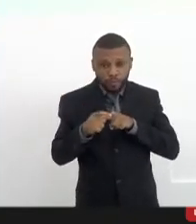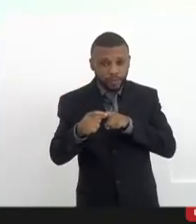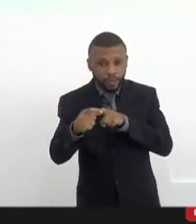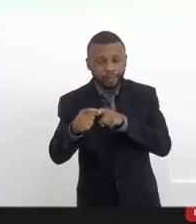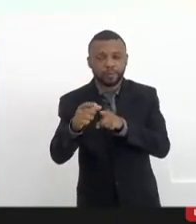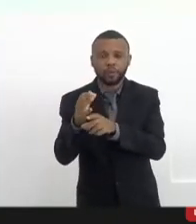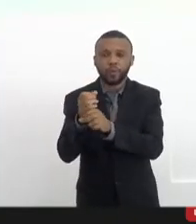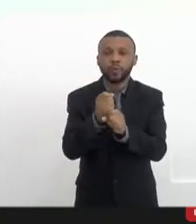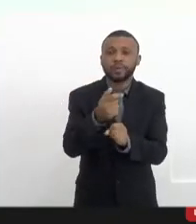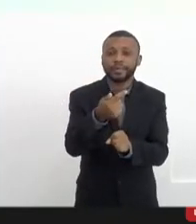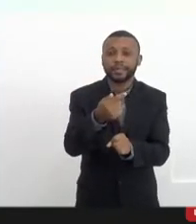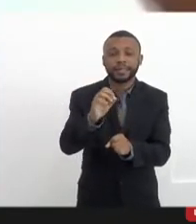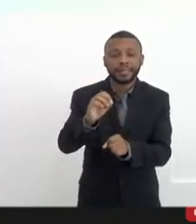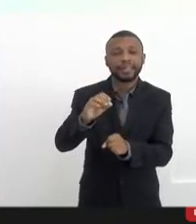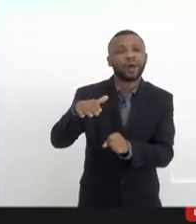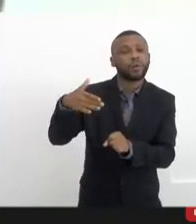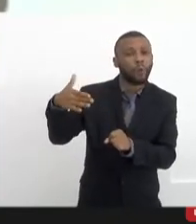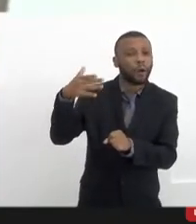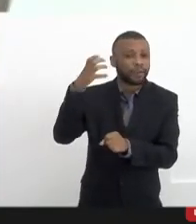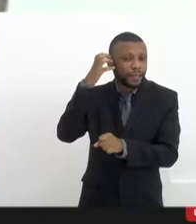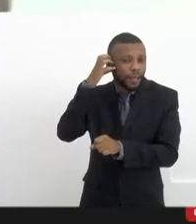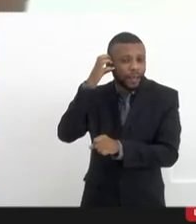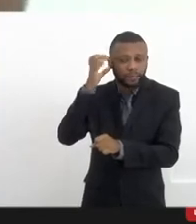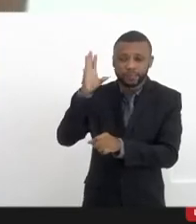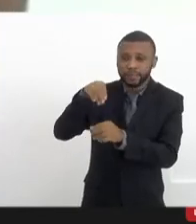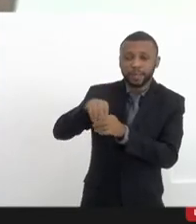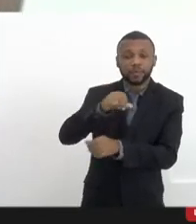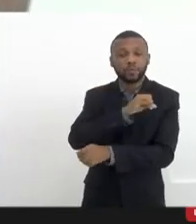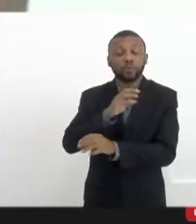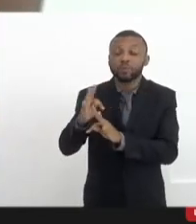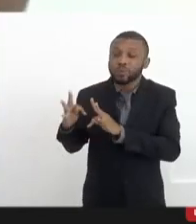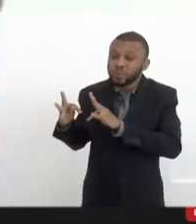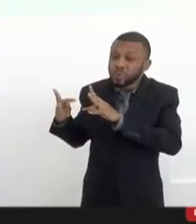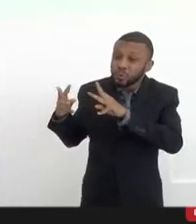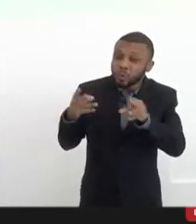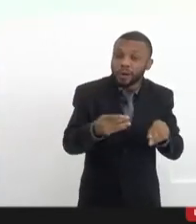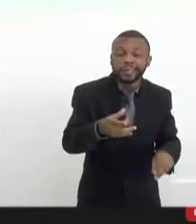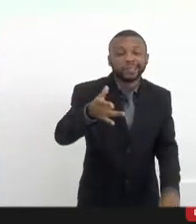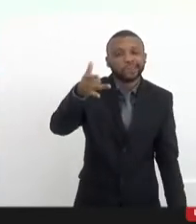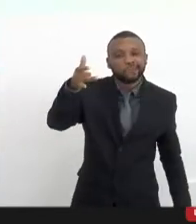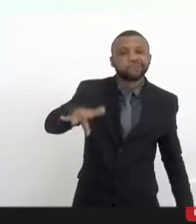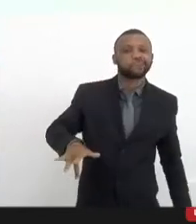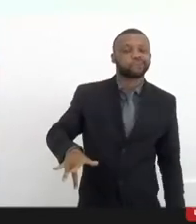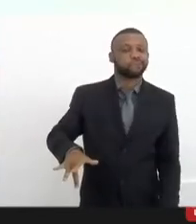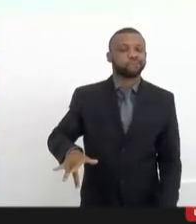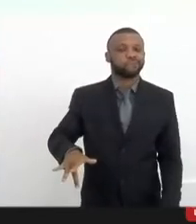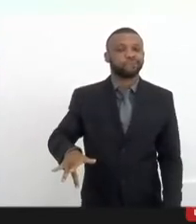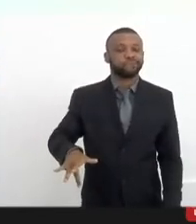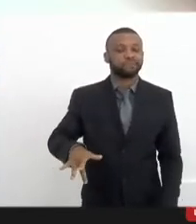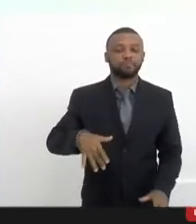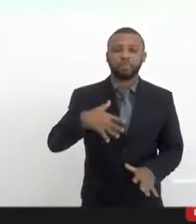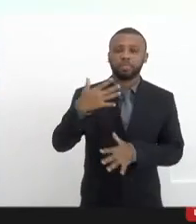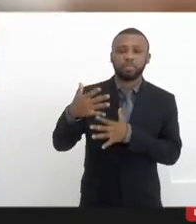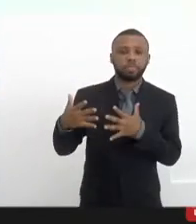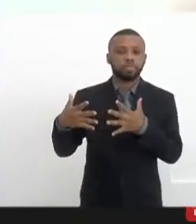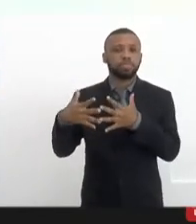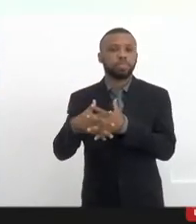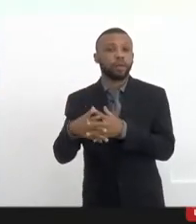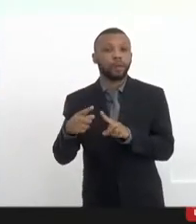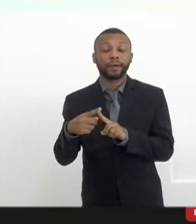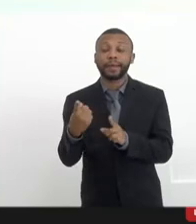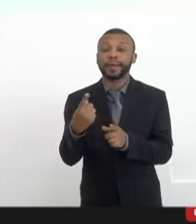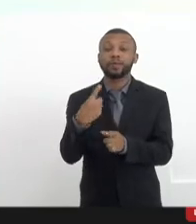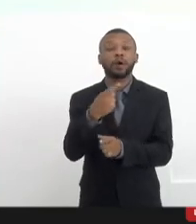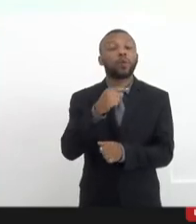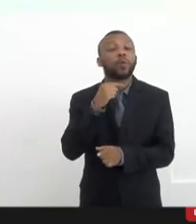e poucas rádios no Rio de Janeiro. todas, sem exceção, sucateadas. Porque nós não conseguimos fazer